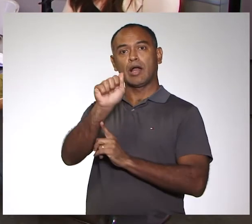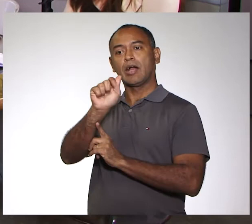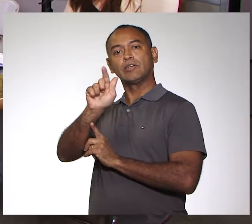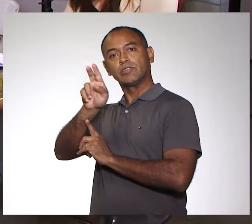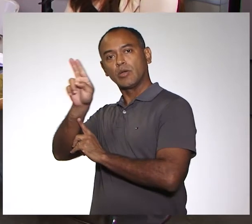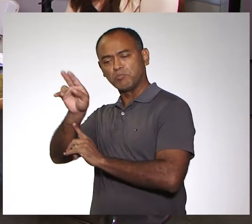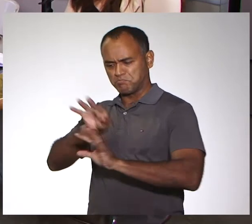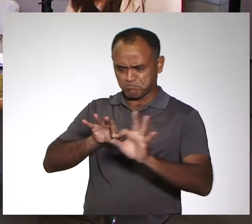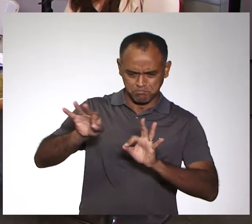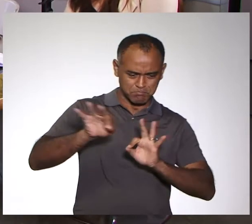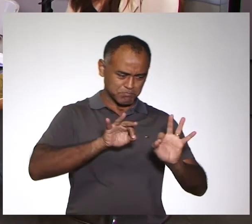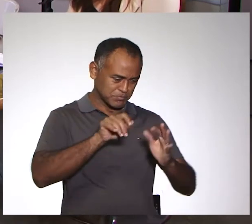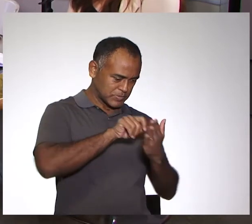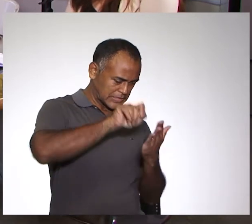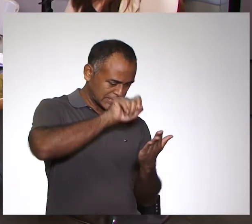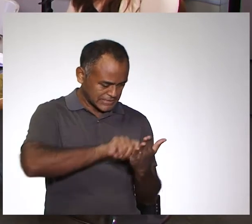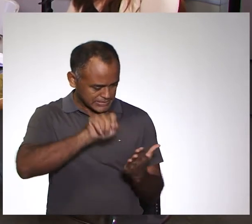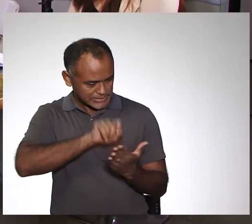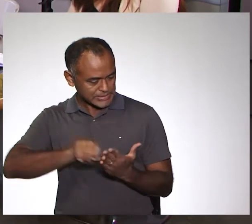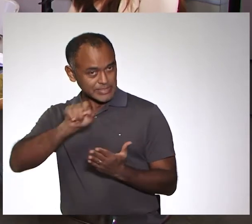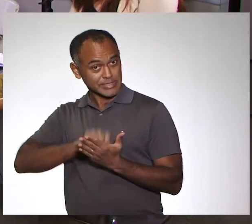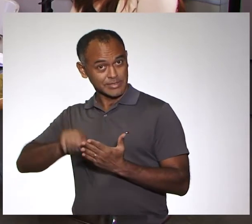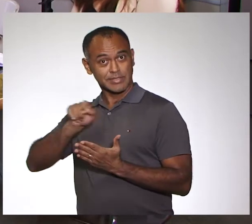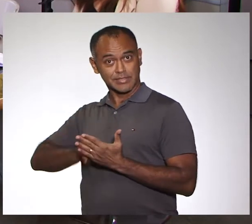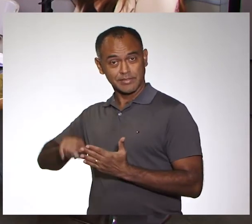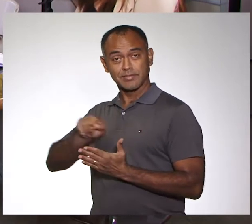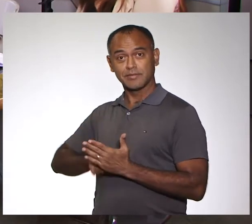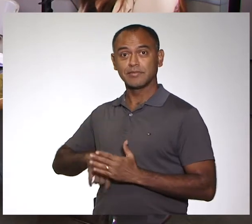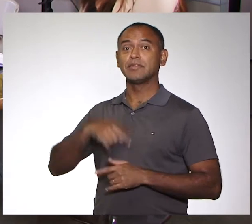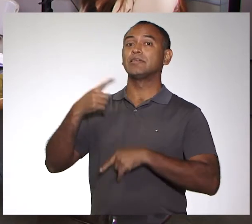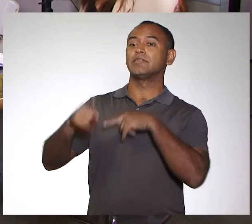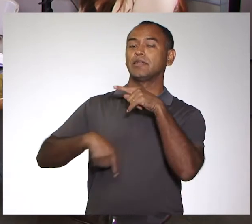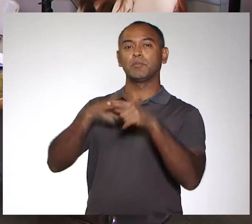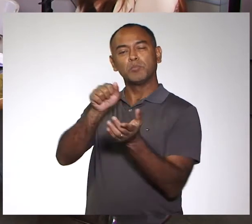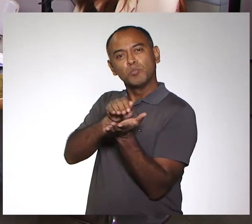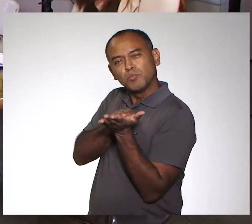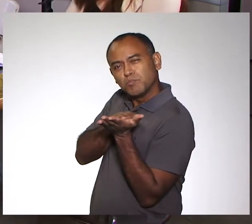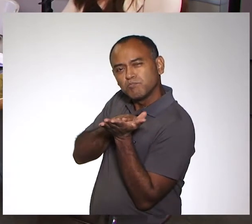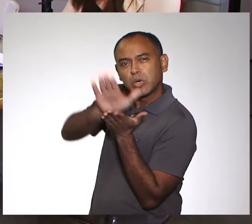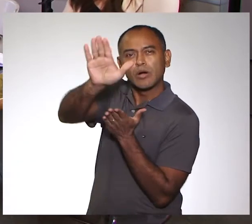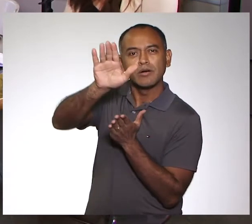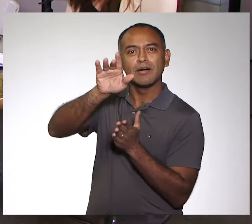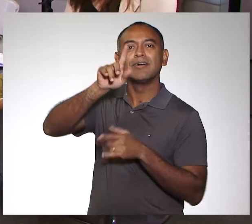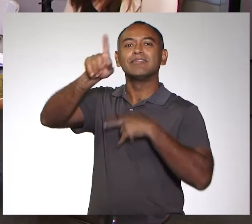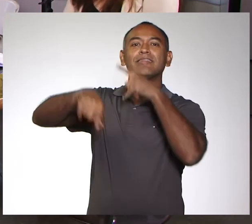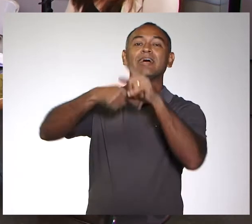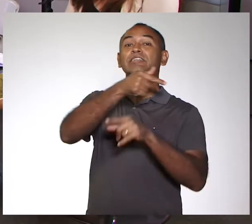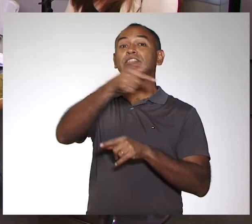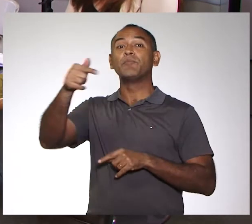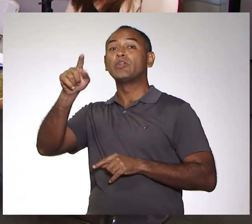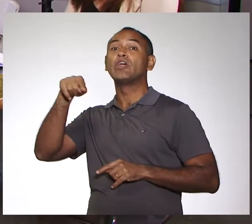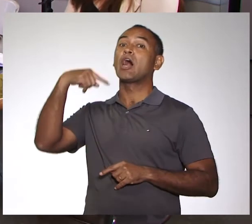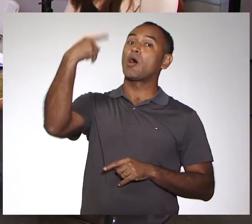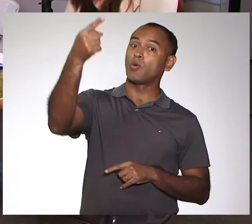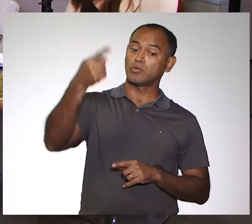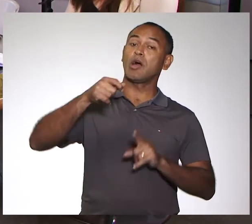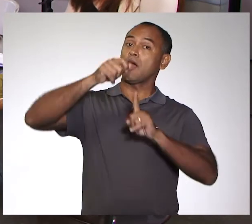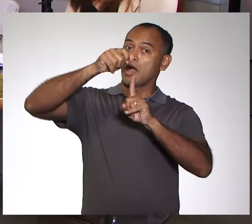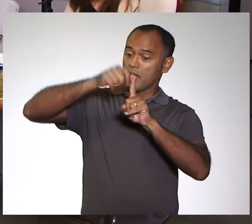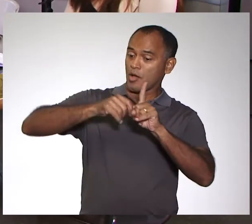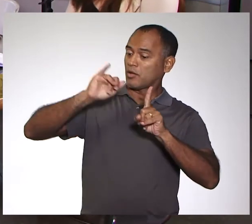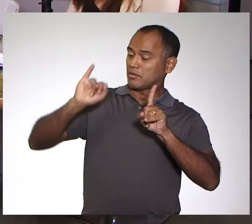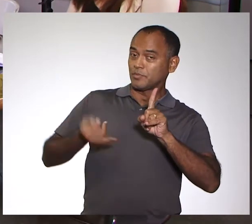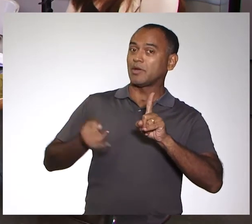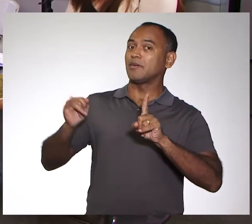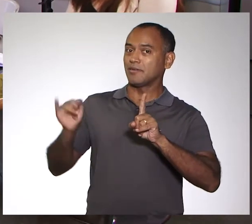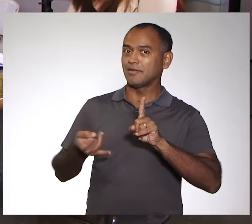vamos mexer, corrigir o que for necessário, e nós queremos publicar até o final da semana que vem. Ainda no mês de